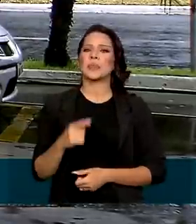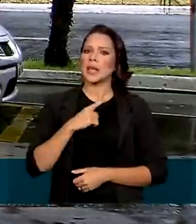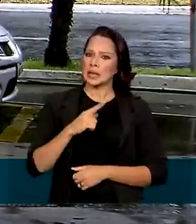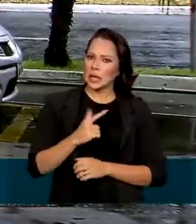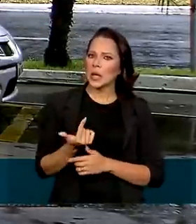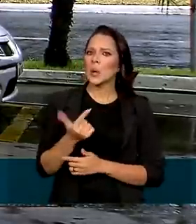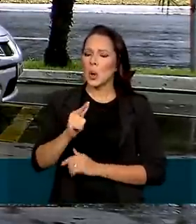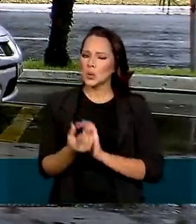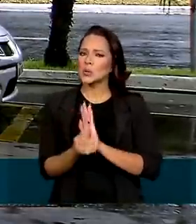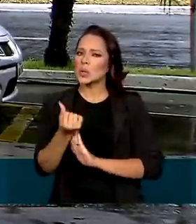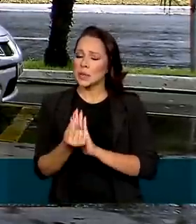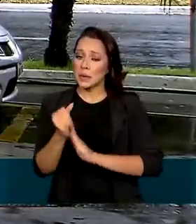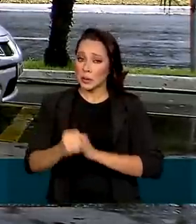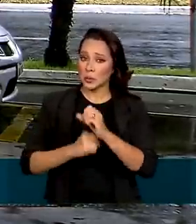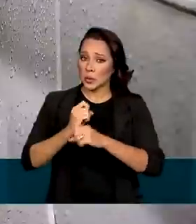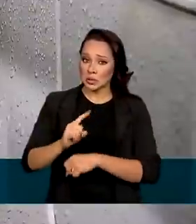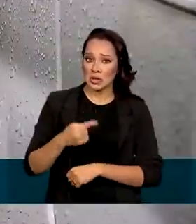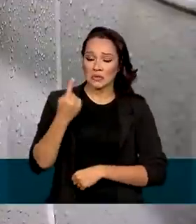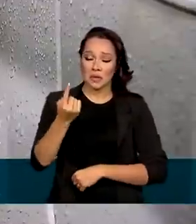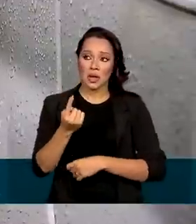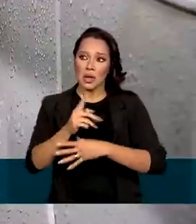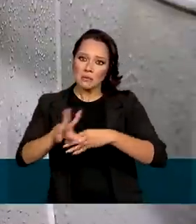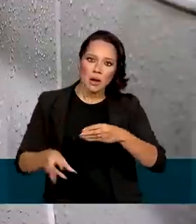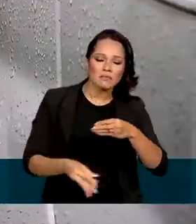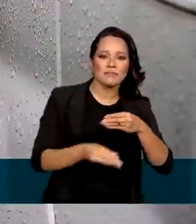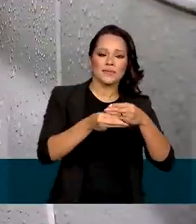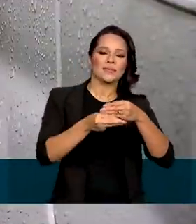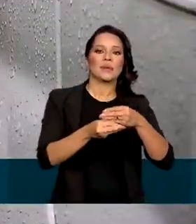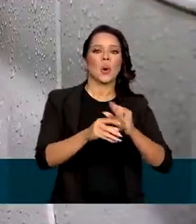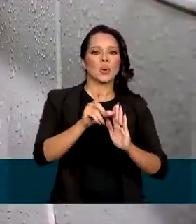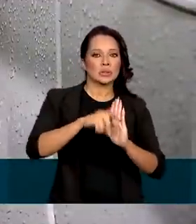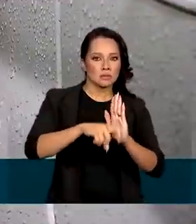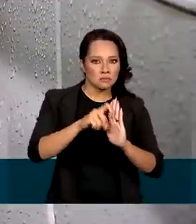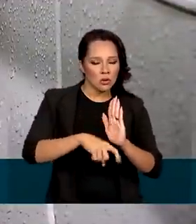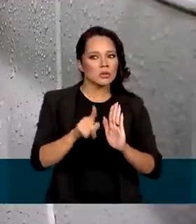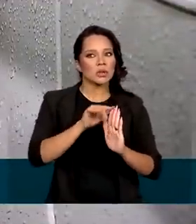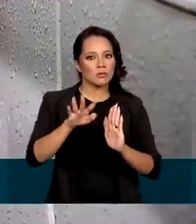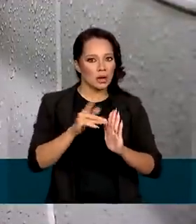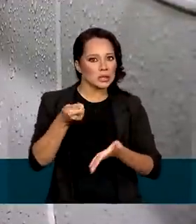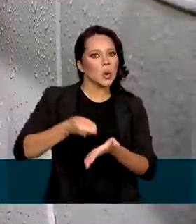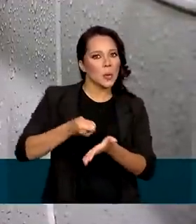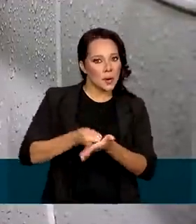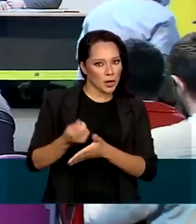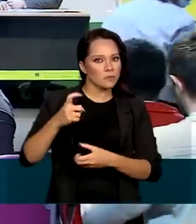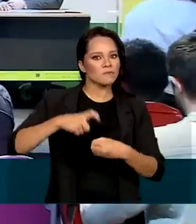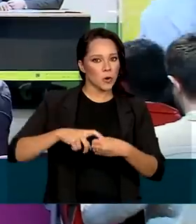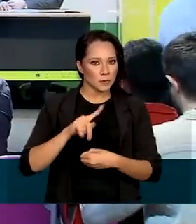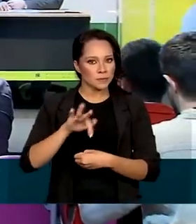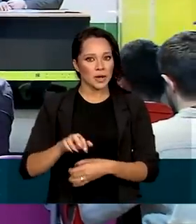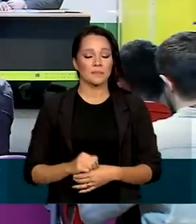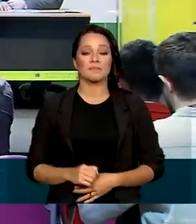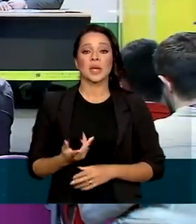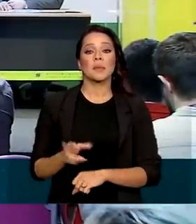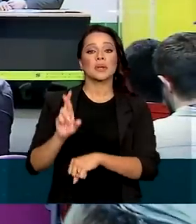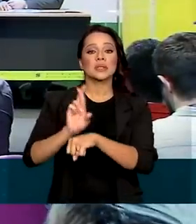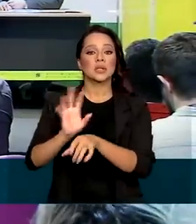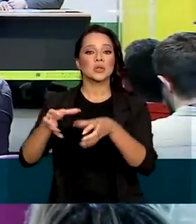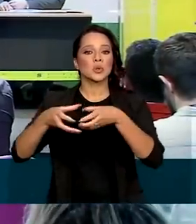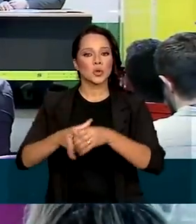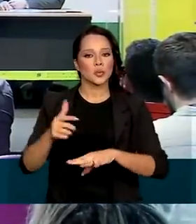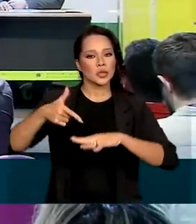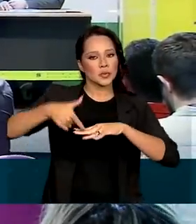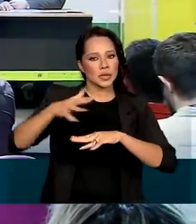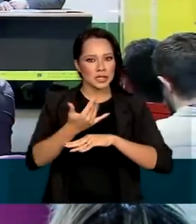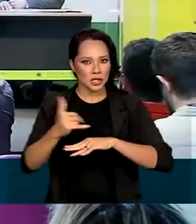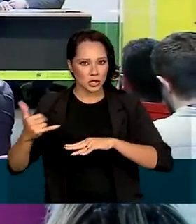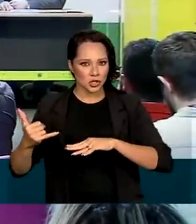recursos no orçamento do ano que vem para compensar os impostos que voltarão a ser cobrados. Representantes do Grupo de Minas